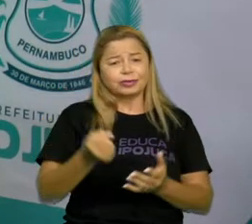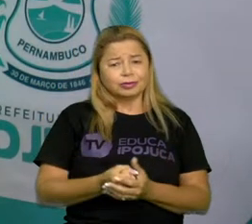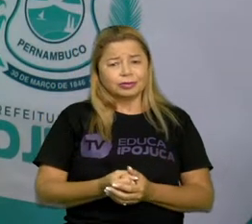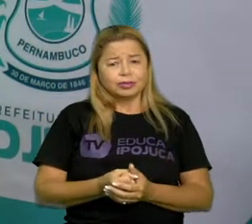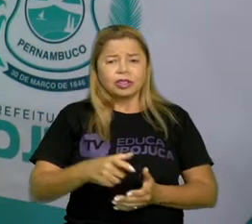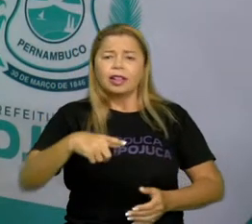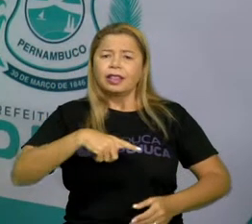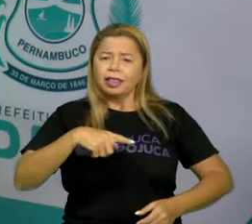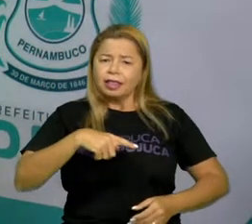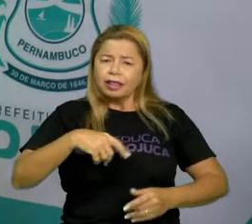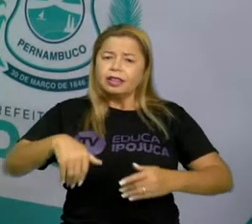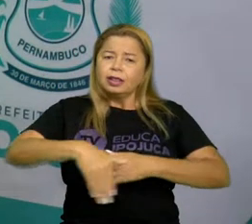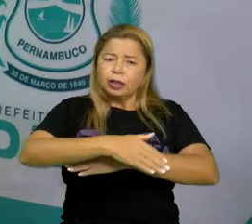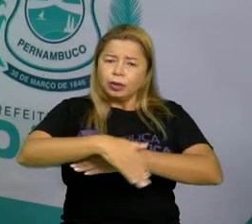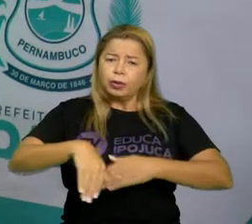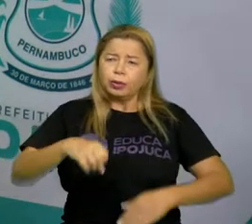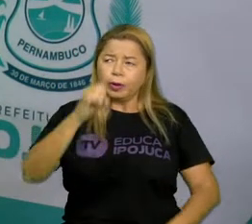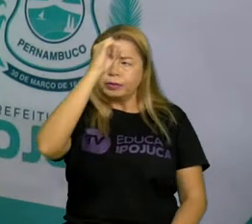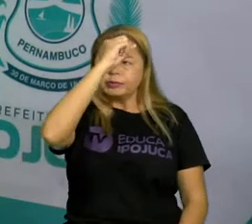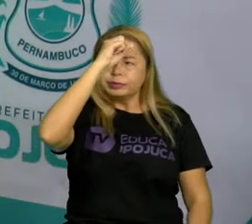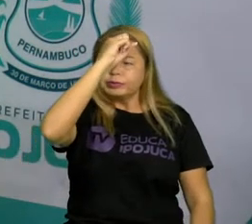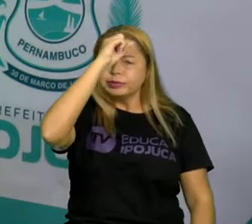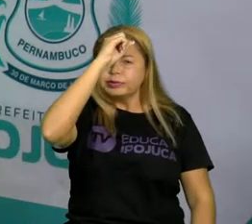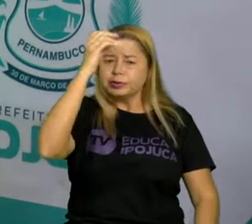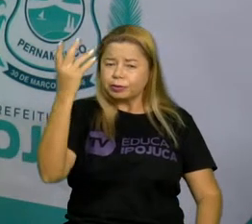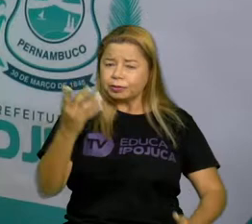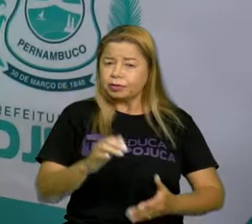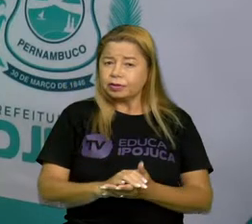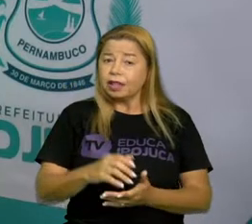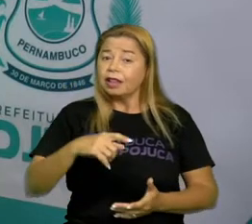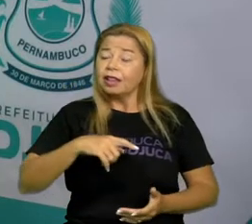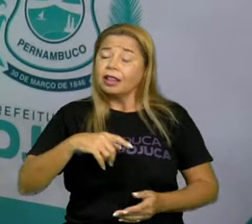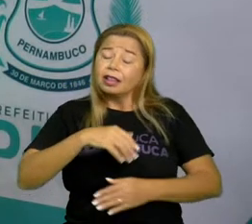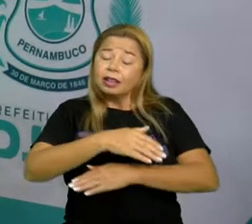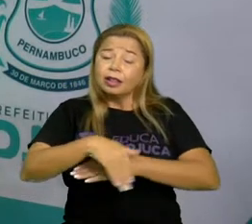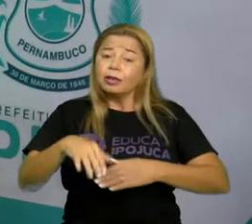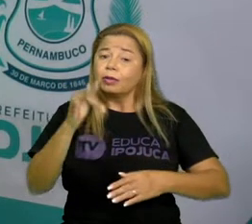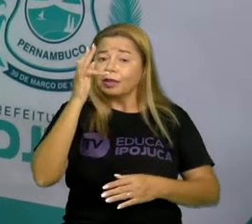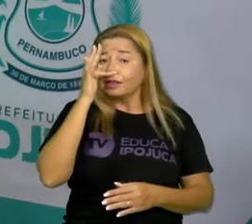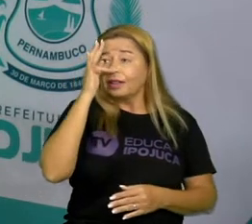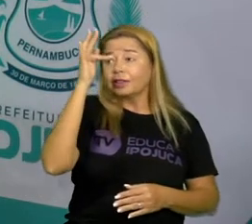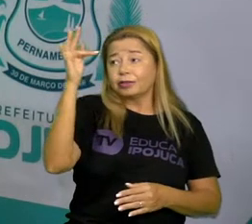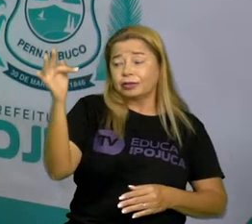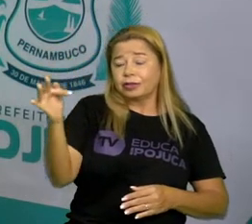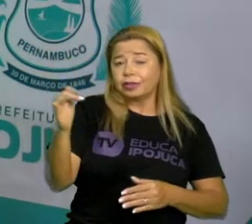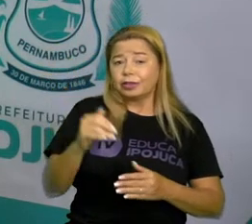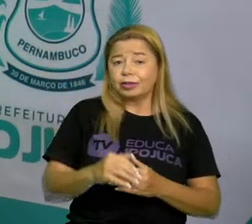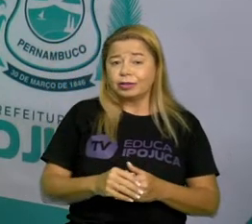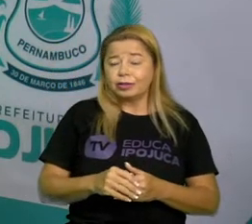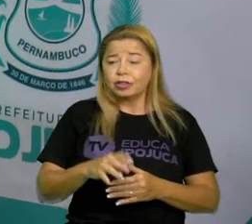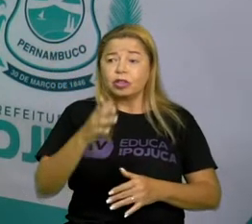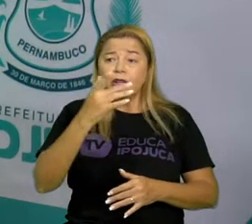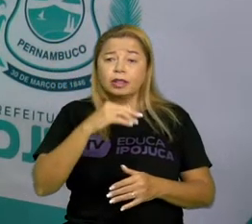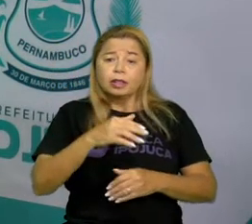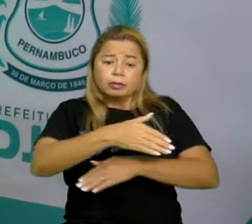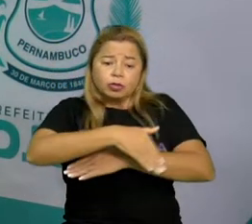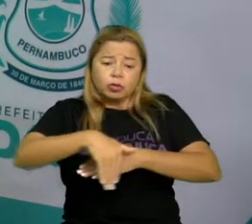Pode ser que exista, né? Que existe Rua das Flores. Rua da Cocada.